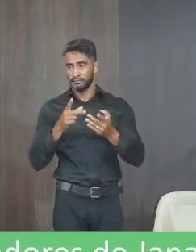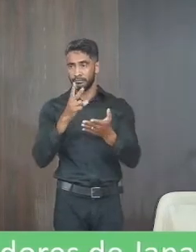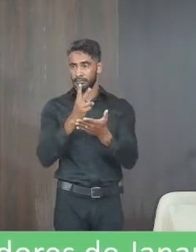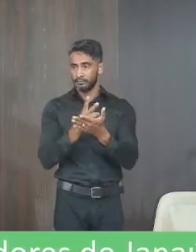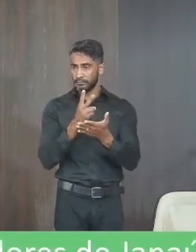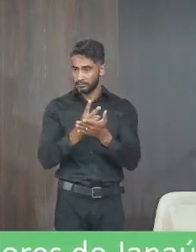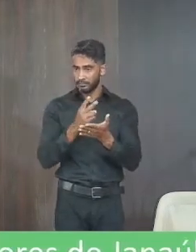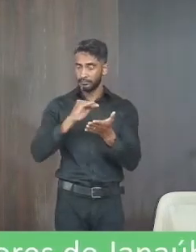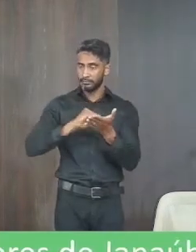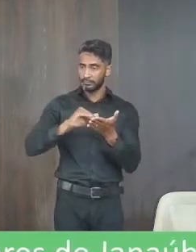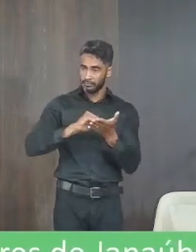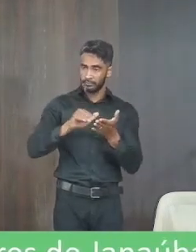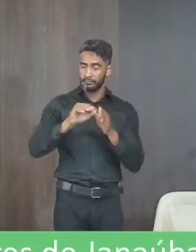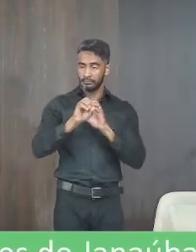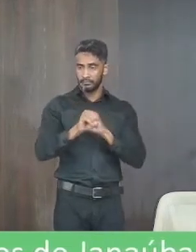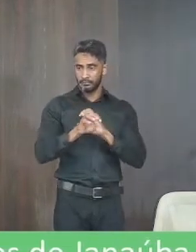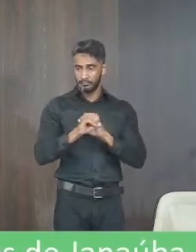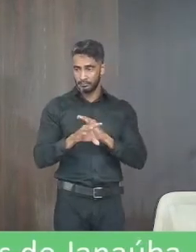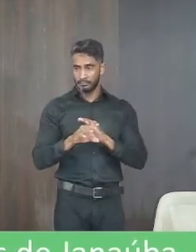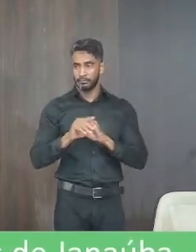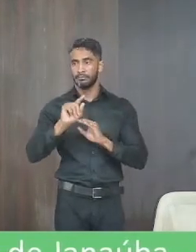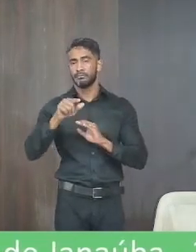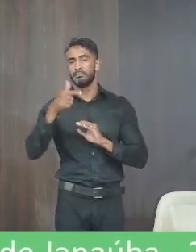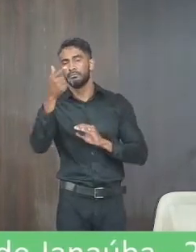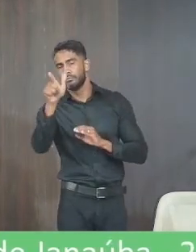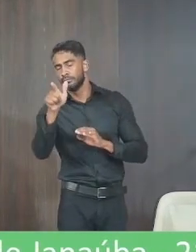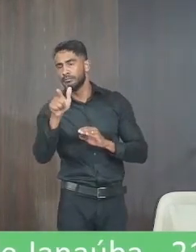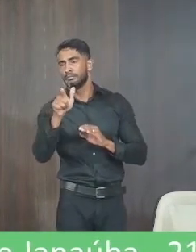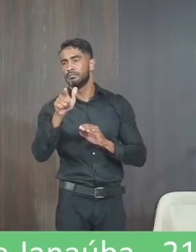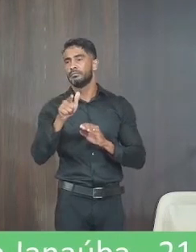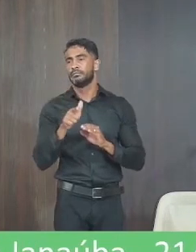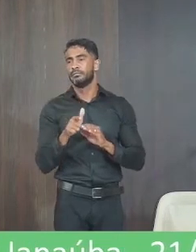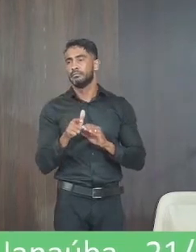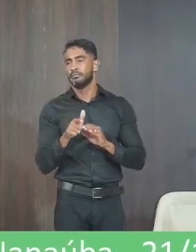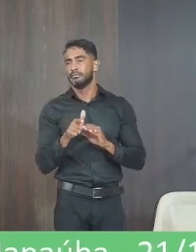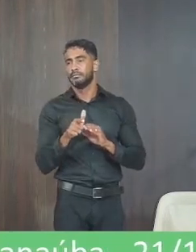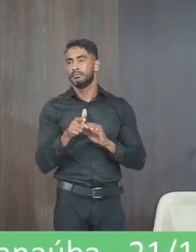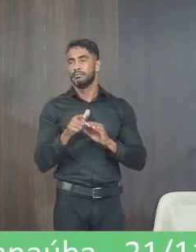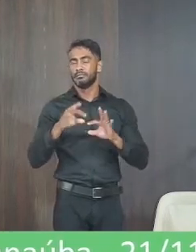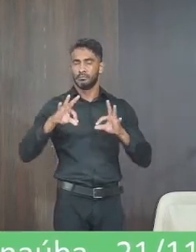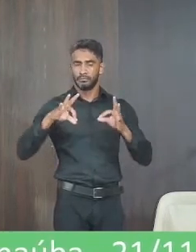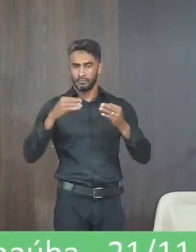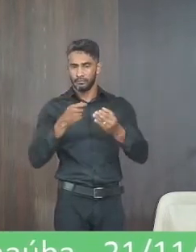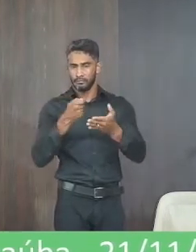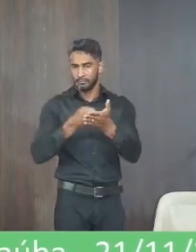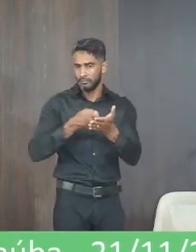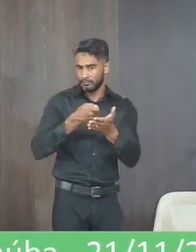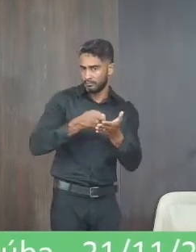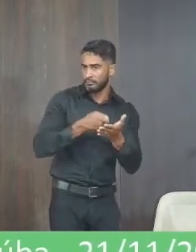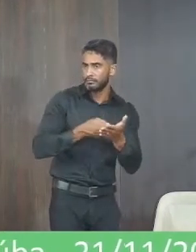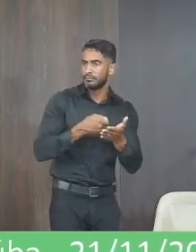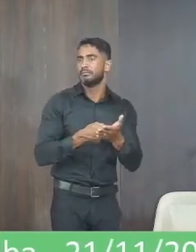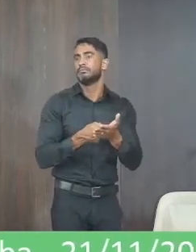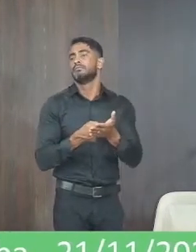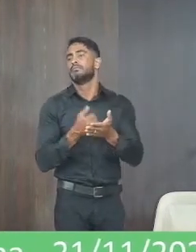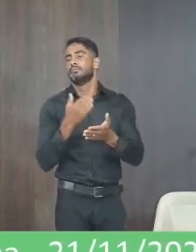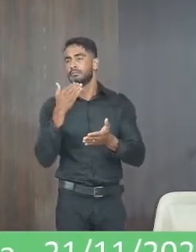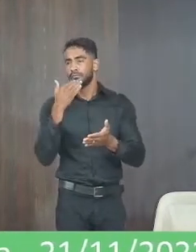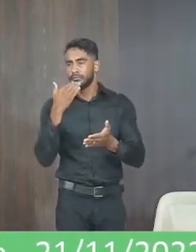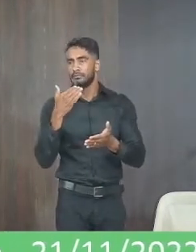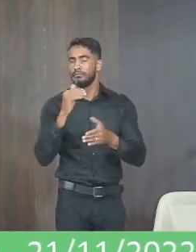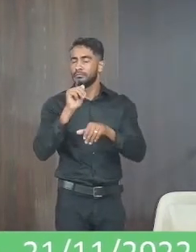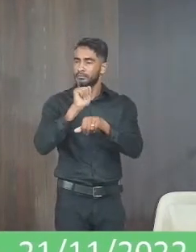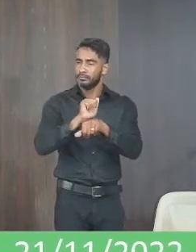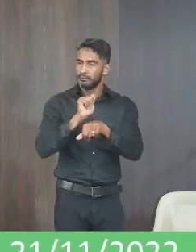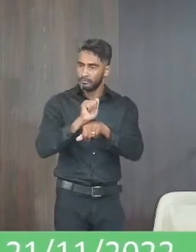na Secretaria de Educação aqueles demais itens ali insalubridade tudo que foi questionado ele pediu que a